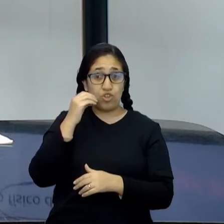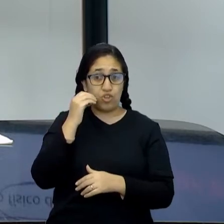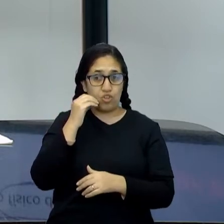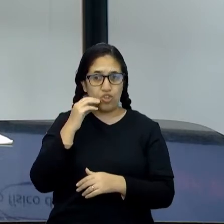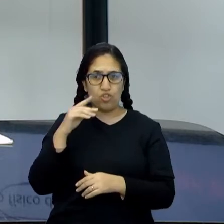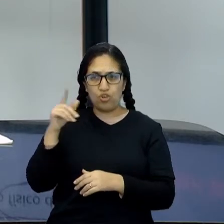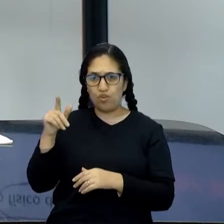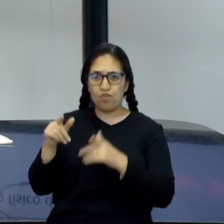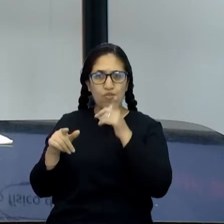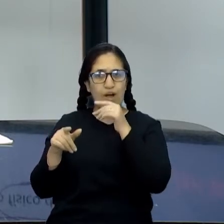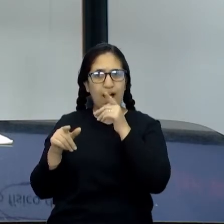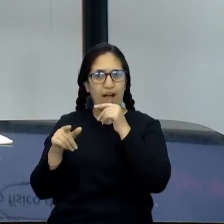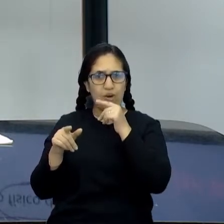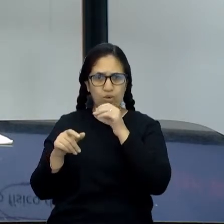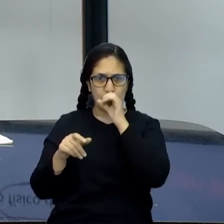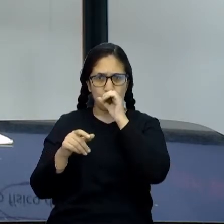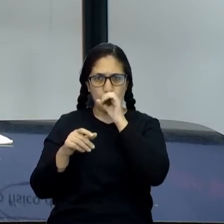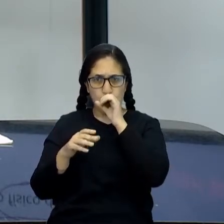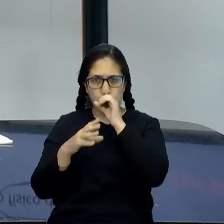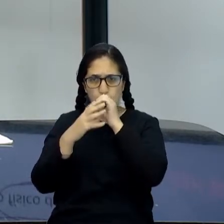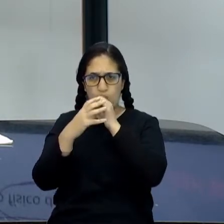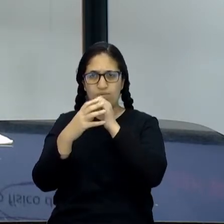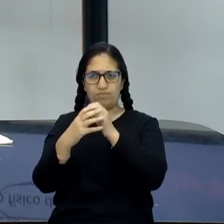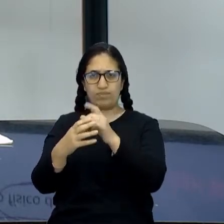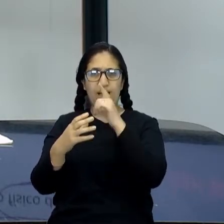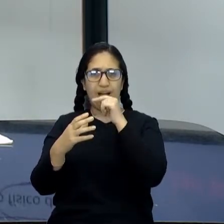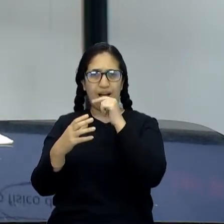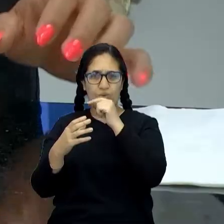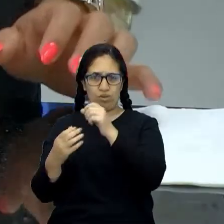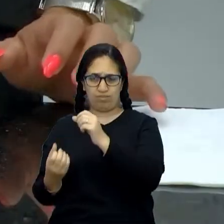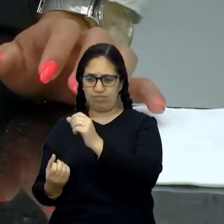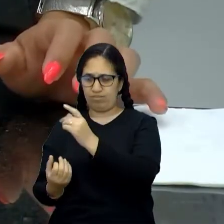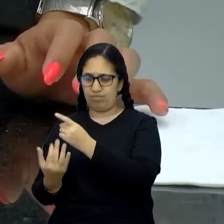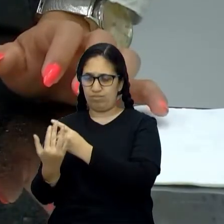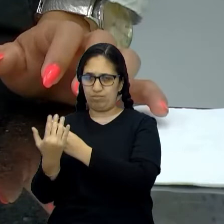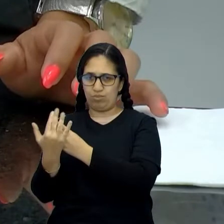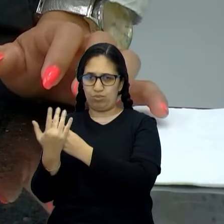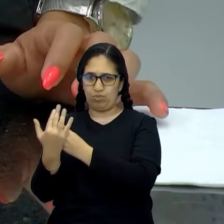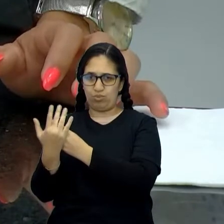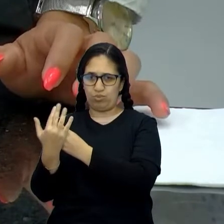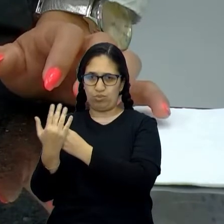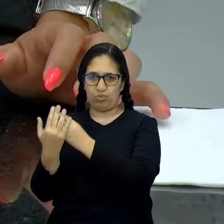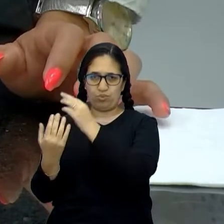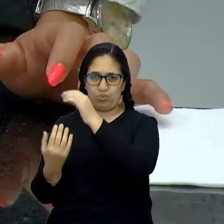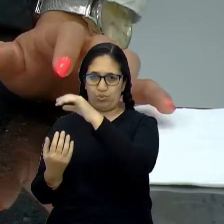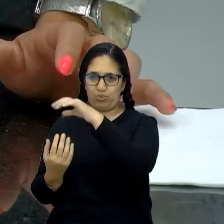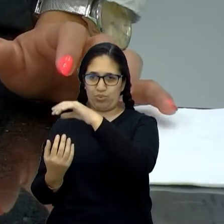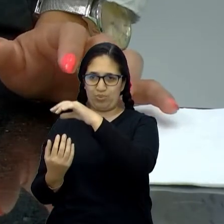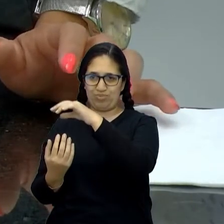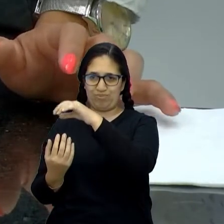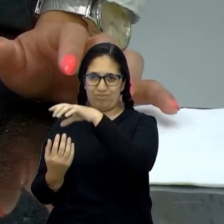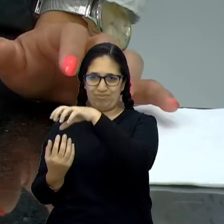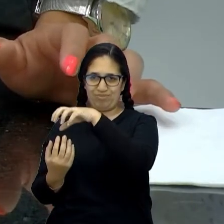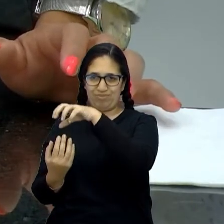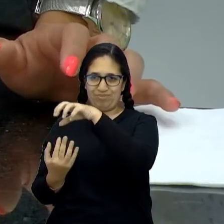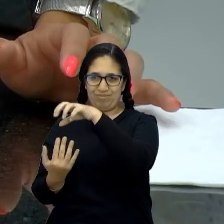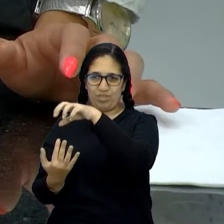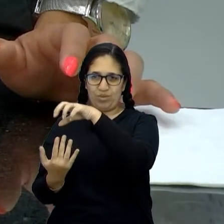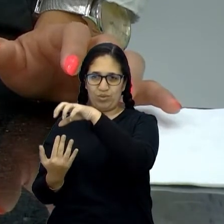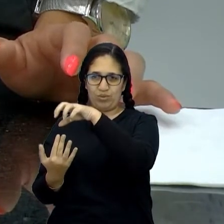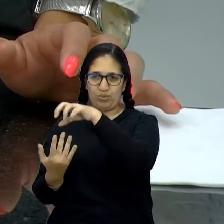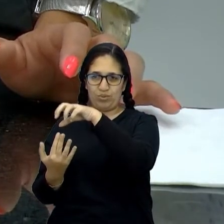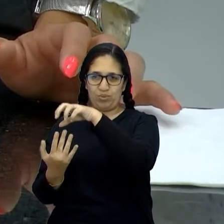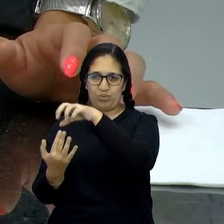com a água. Essa bexiga com a água agora, tá bom? Vamos colocar aqui, bem pertinho e esperar